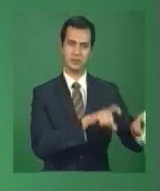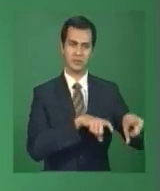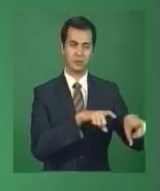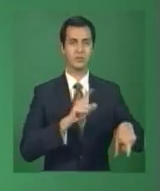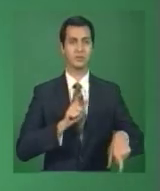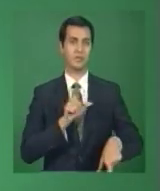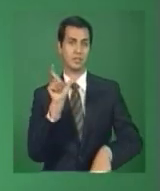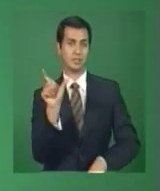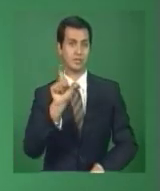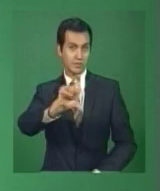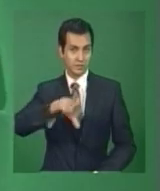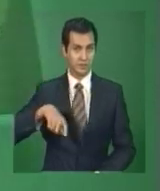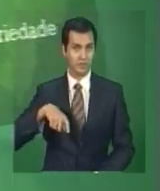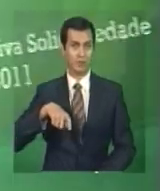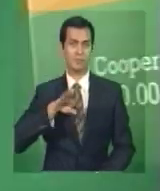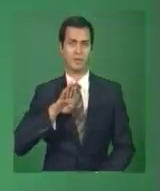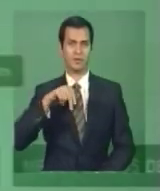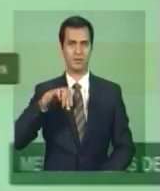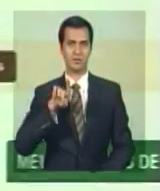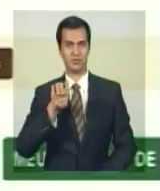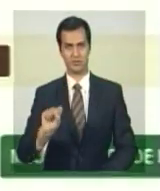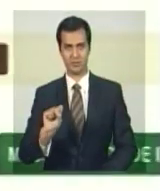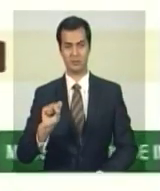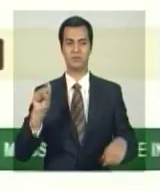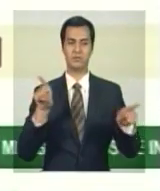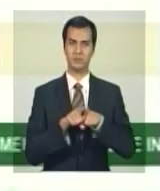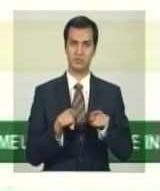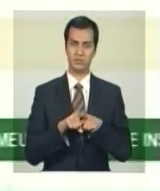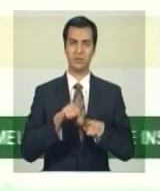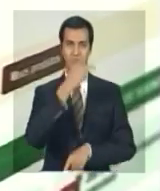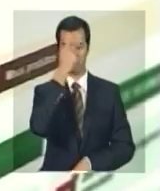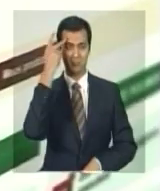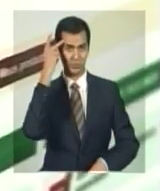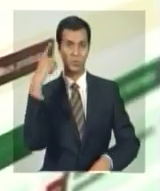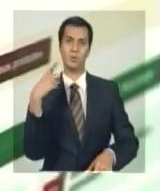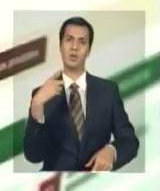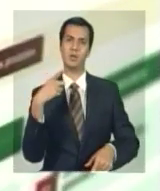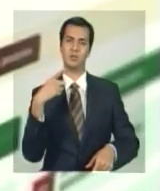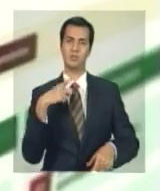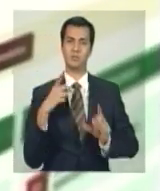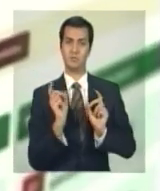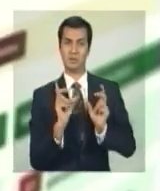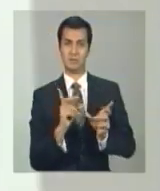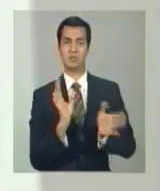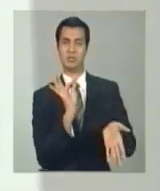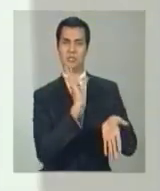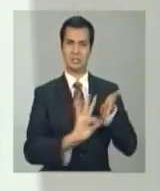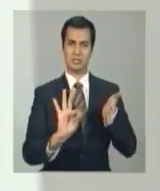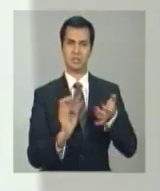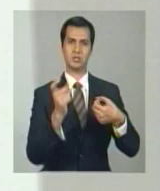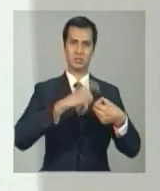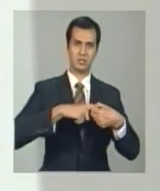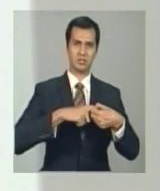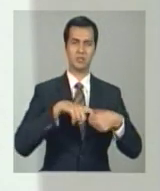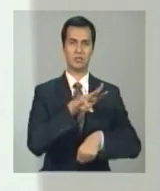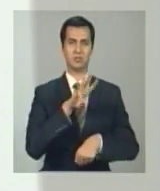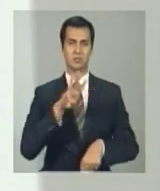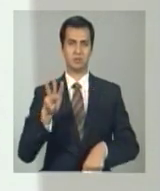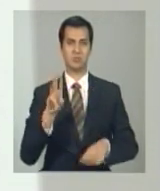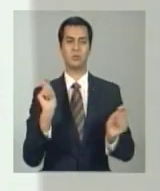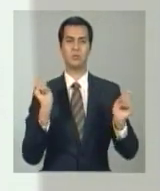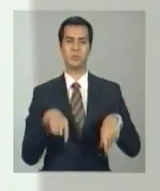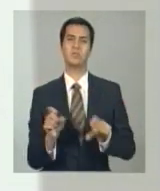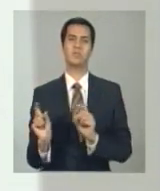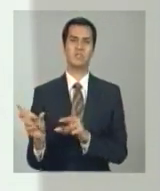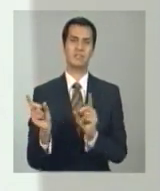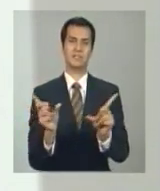cartão BNDES. E os fornecedores cadastrados na rede estarão credenciados a vender seus produtos